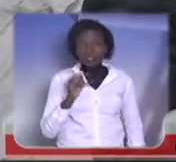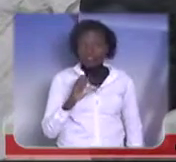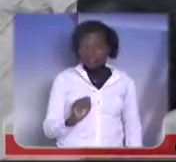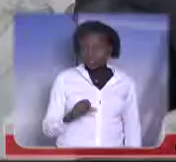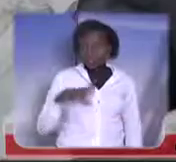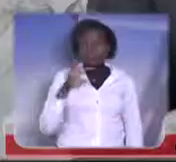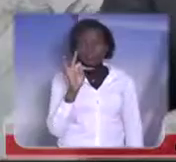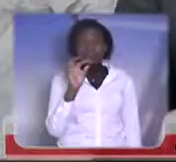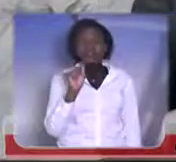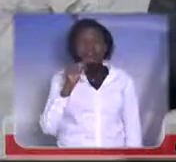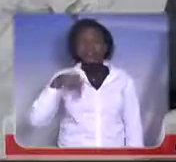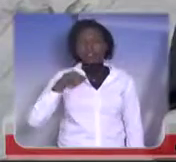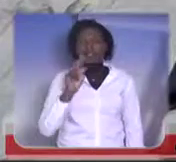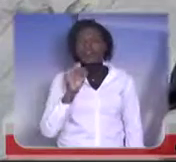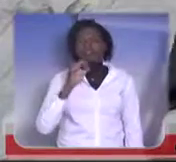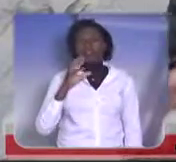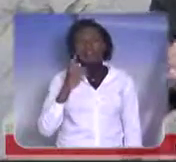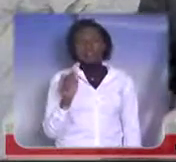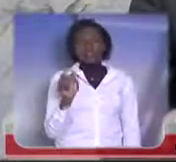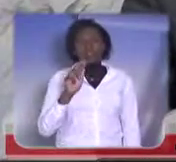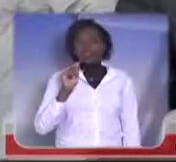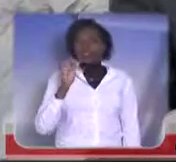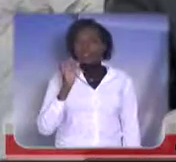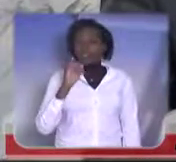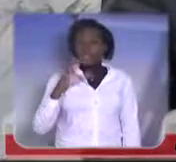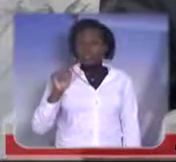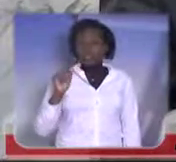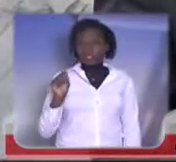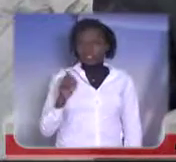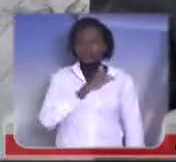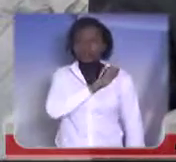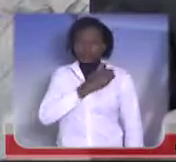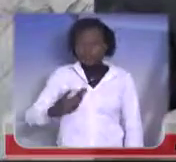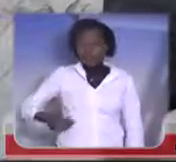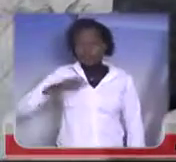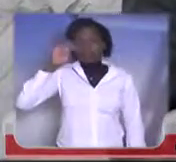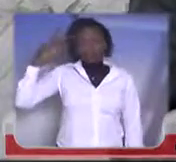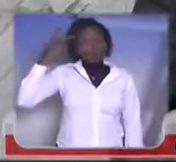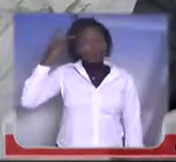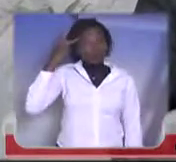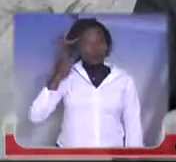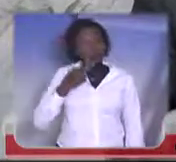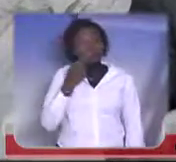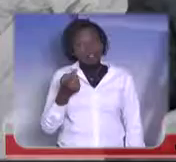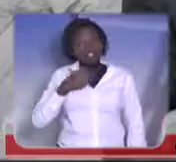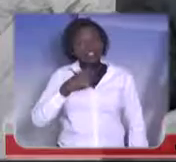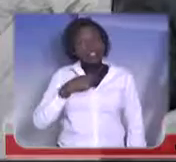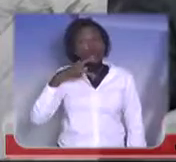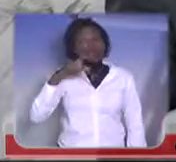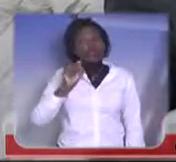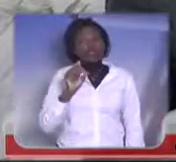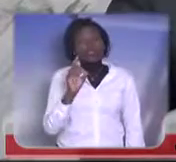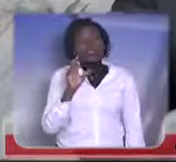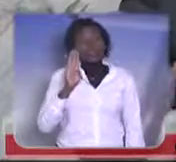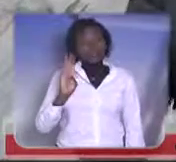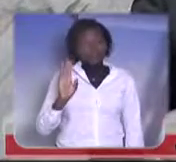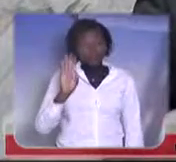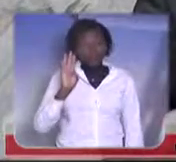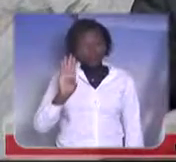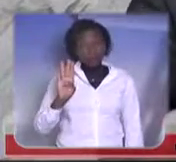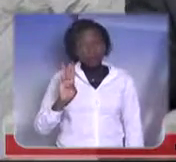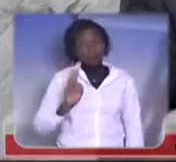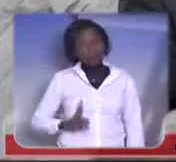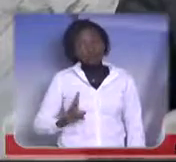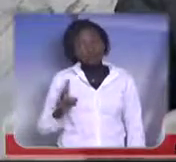Paulo, dizendo bem claro o posicionamento desse deputado que ainda está no PSDB, porque vou aguardar até março para a janela, para